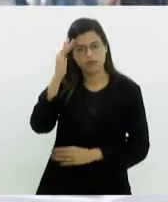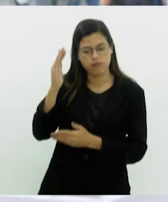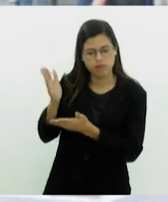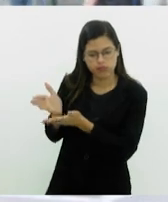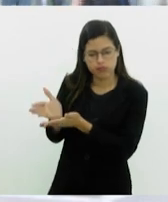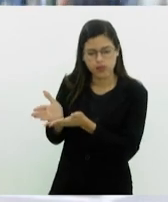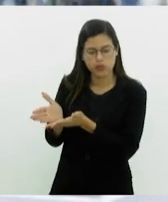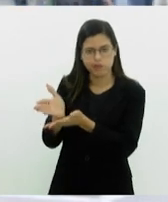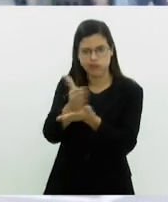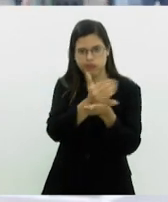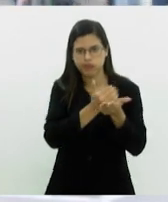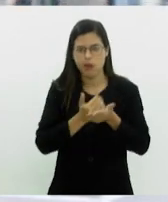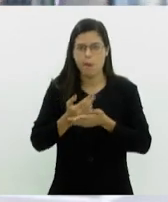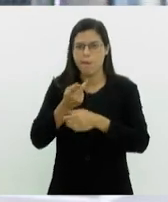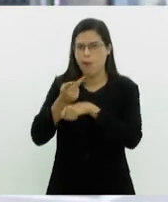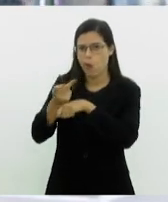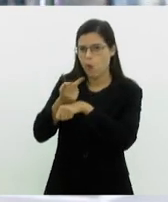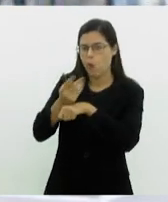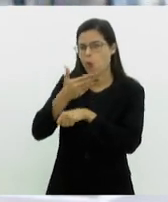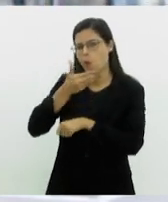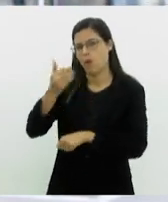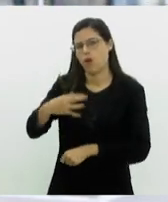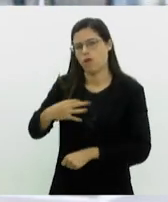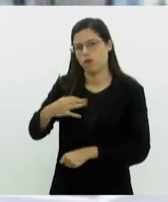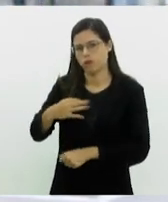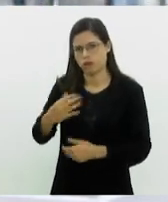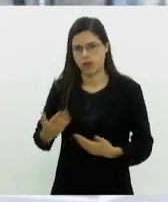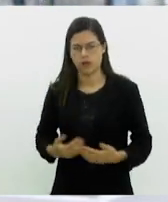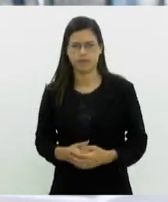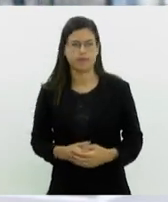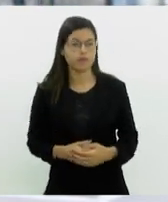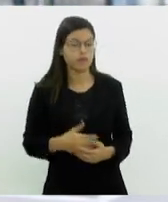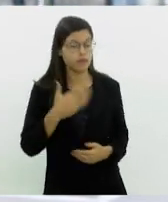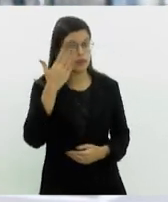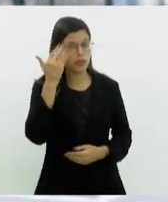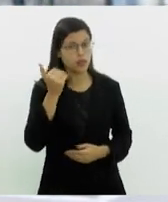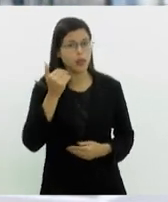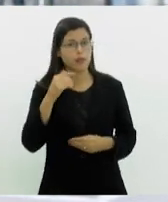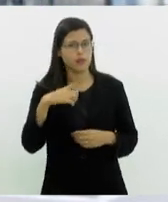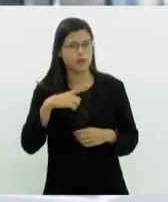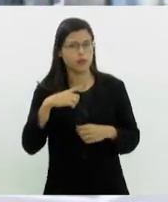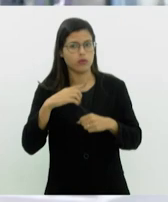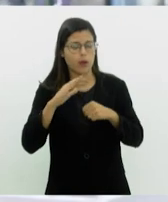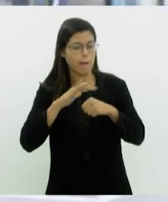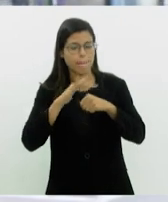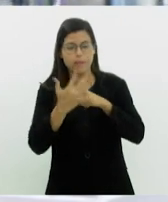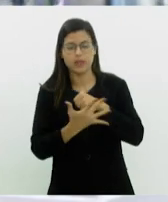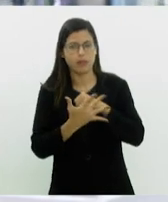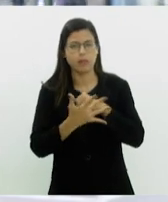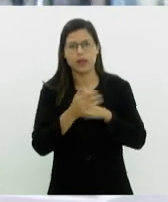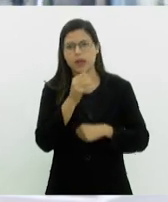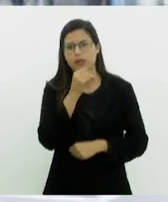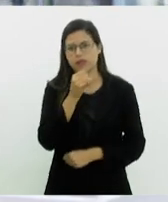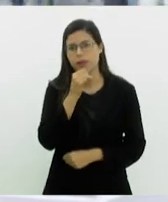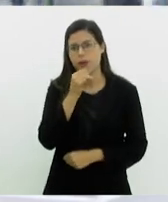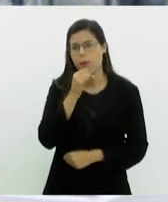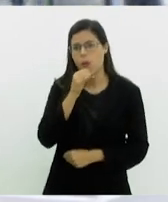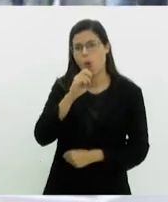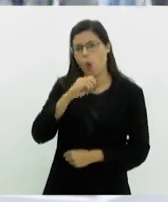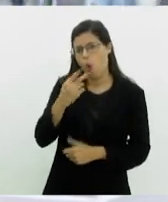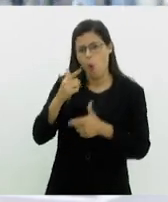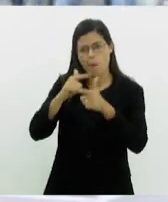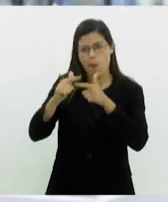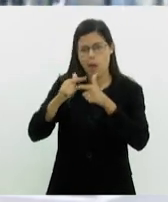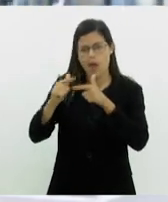no nosso banco de dados o melhor voluntário para conseguir atender ela. A gente sabe que quando existe uma pandemia, quando existe um desastre como